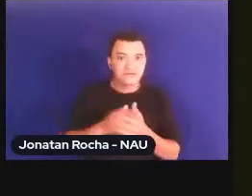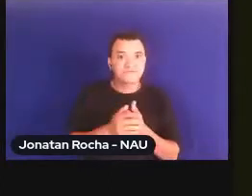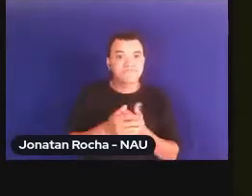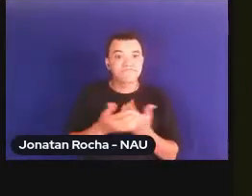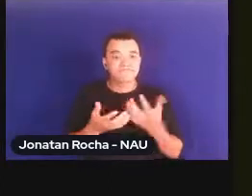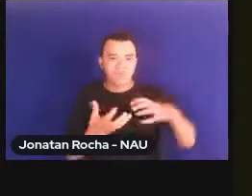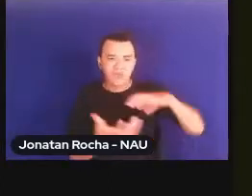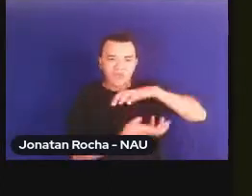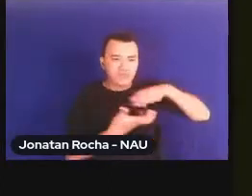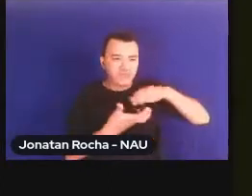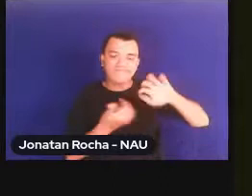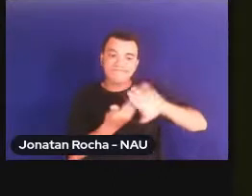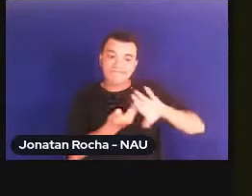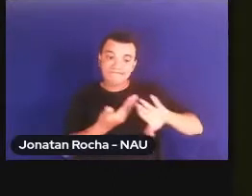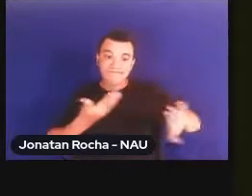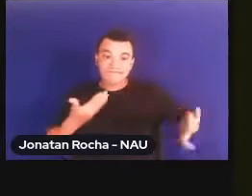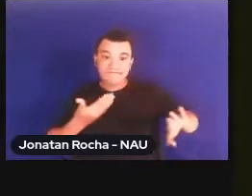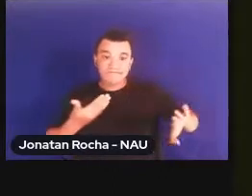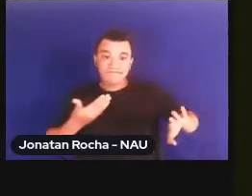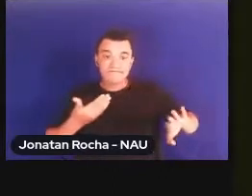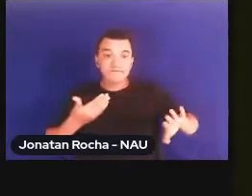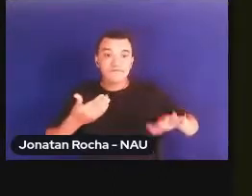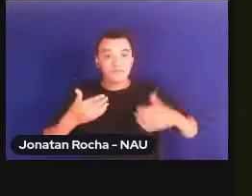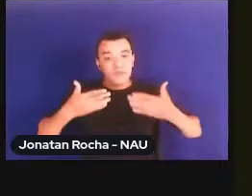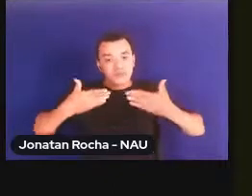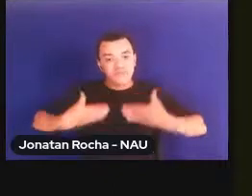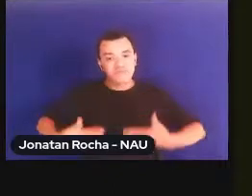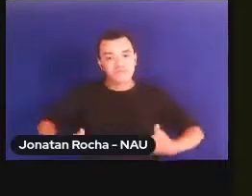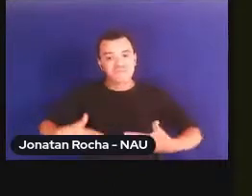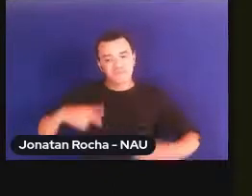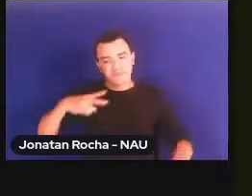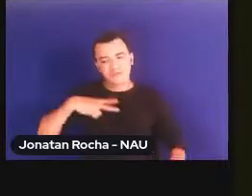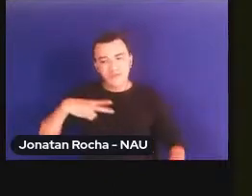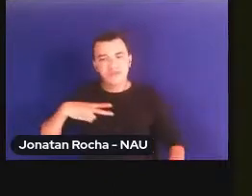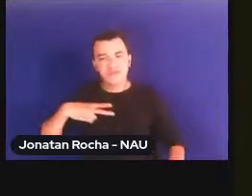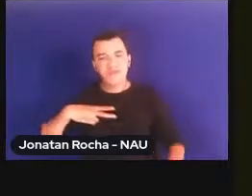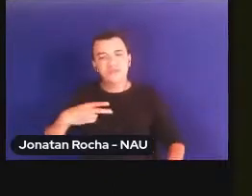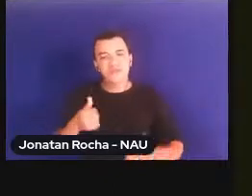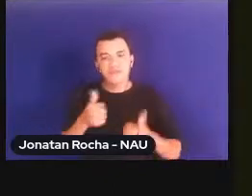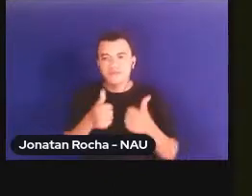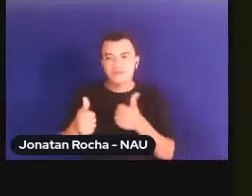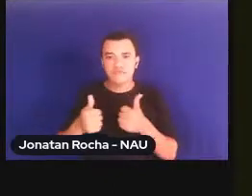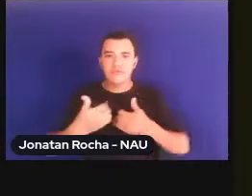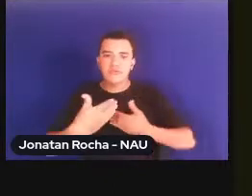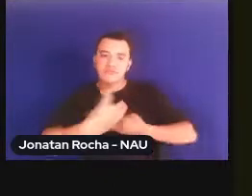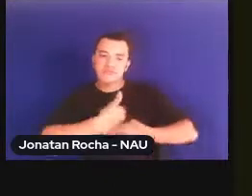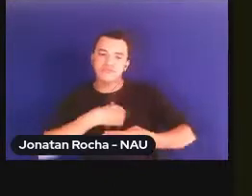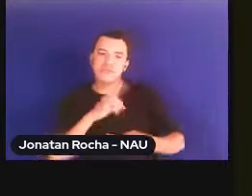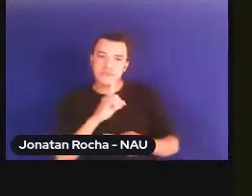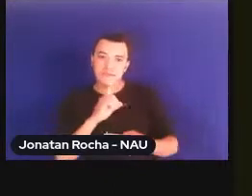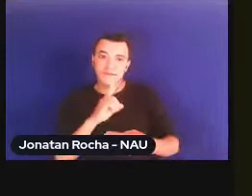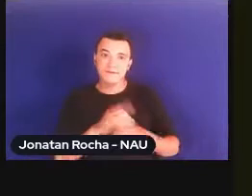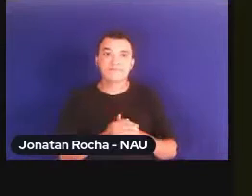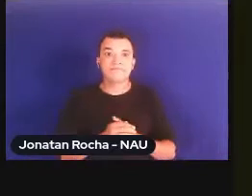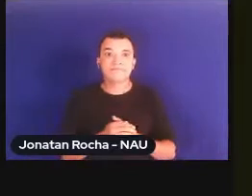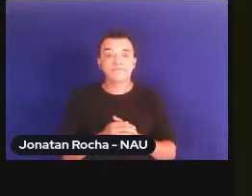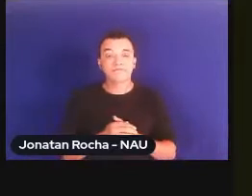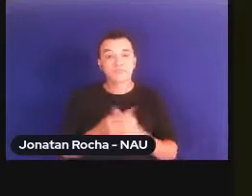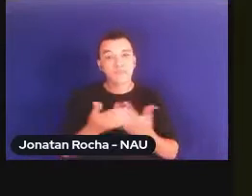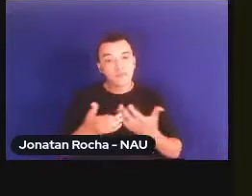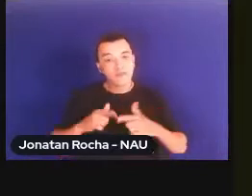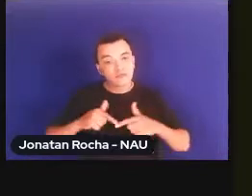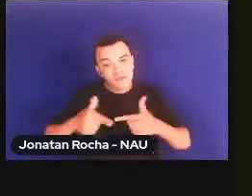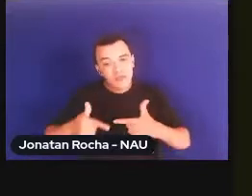ter a honra imaculada gozar da vida privada sem sofrer violação é o direito de exercer livremente a